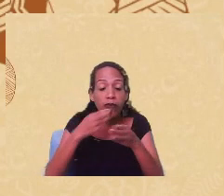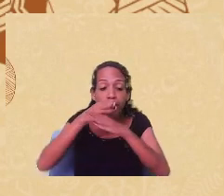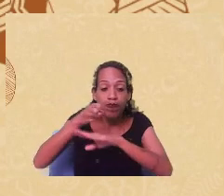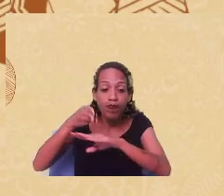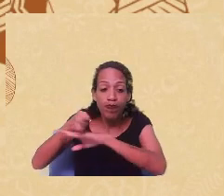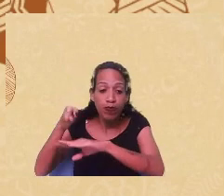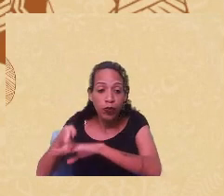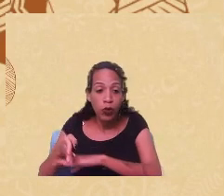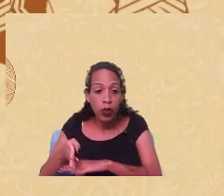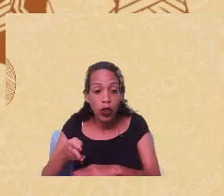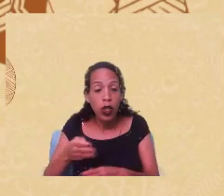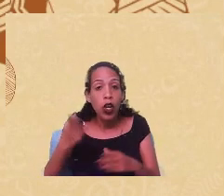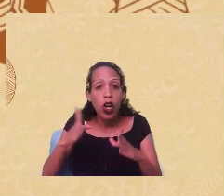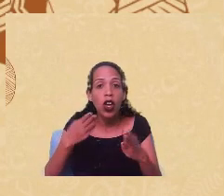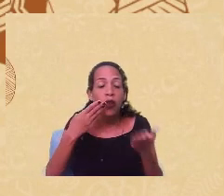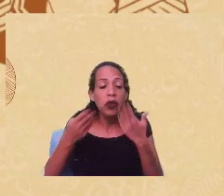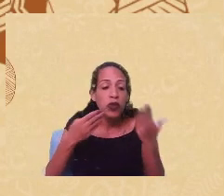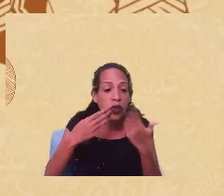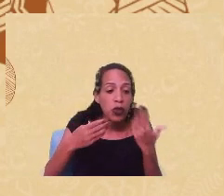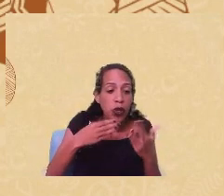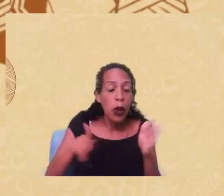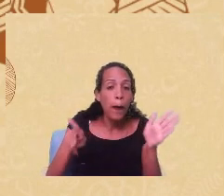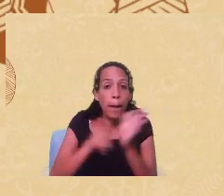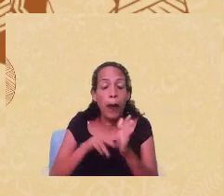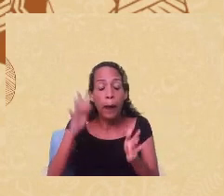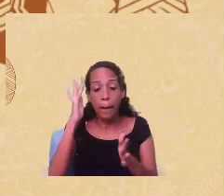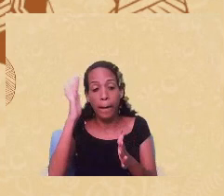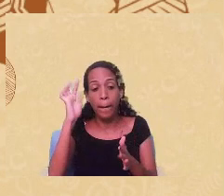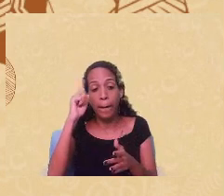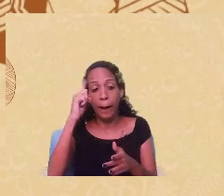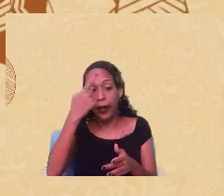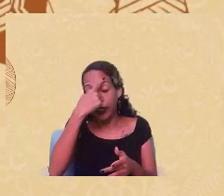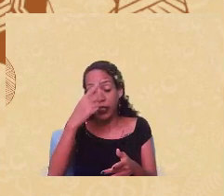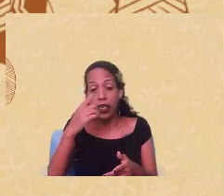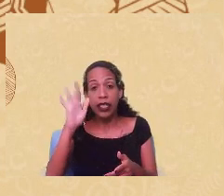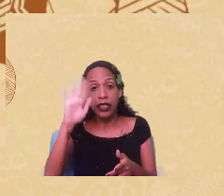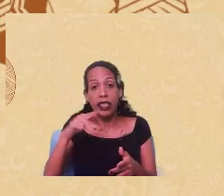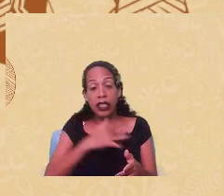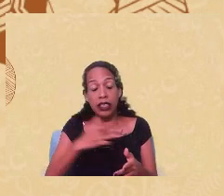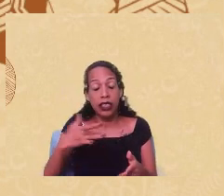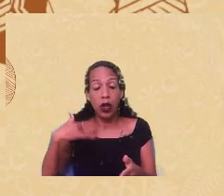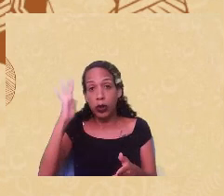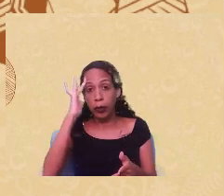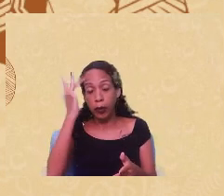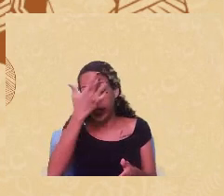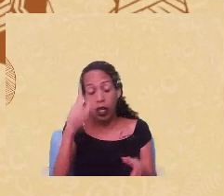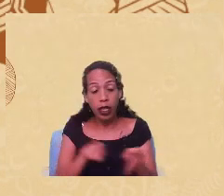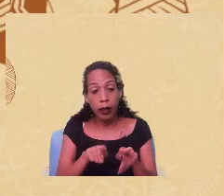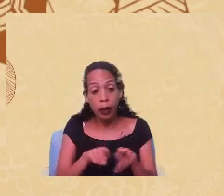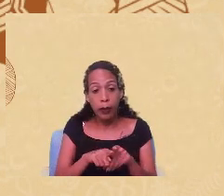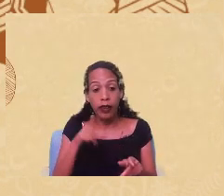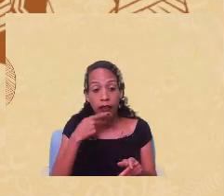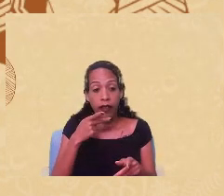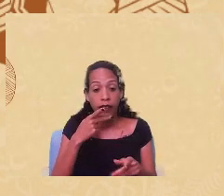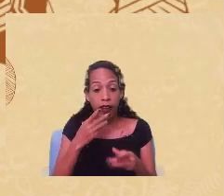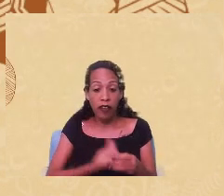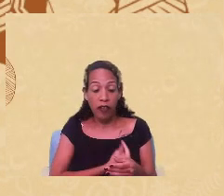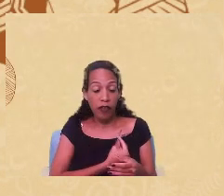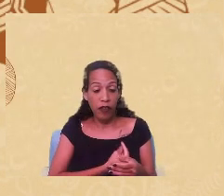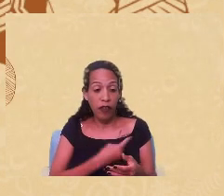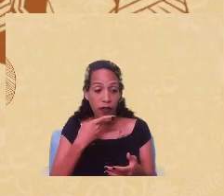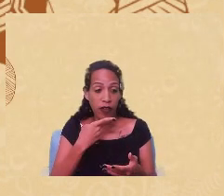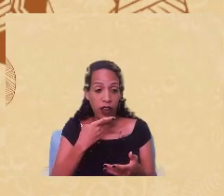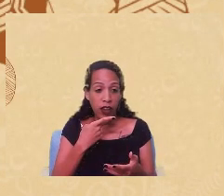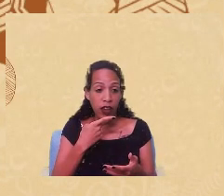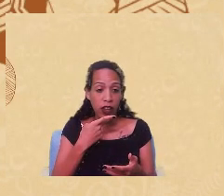com essa discursividade no campo da saúde mental? E aí, considerando, você inclusive citou no finalzinho, você fez duas